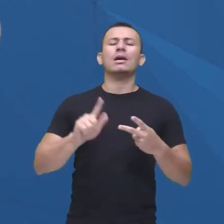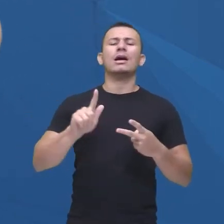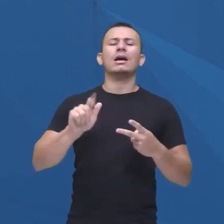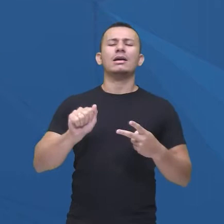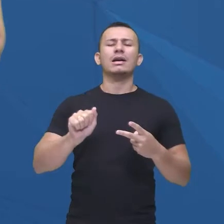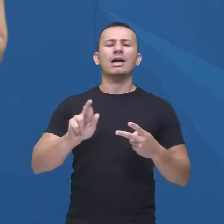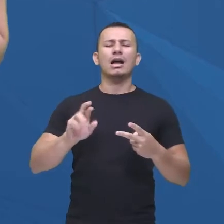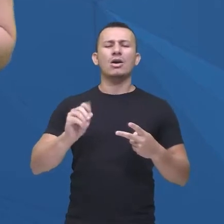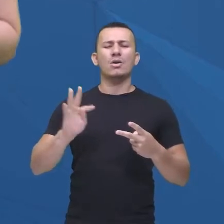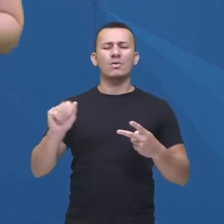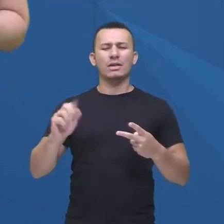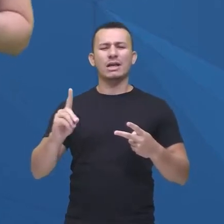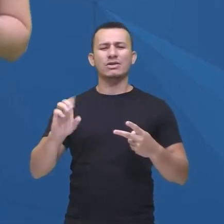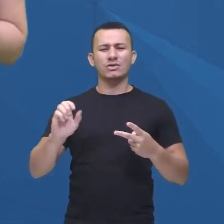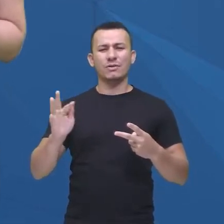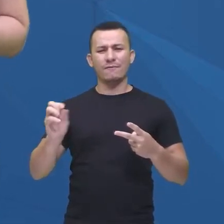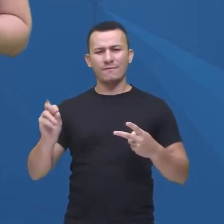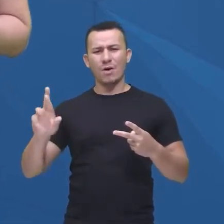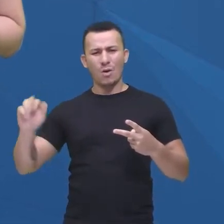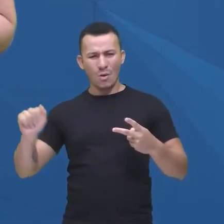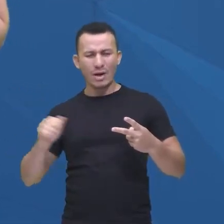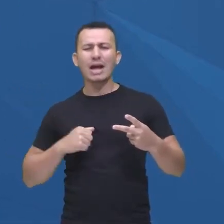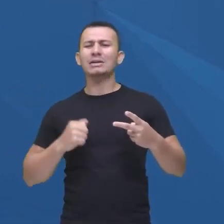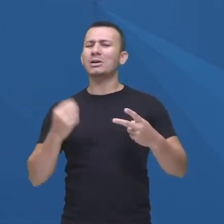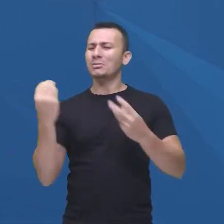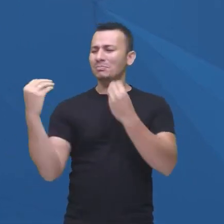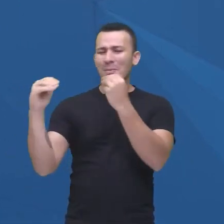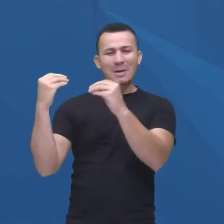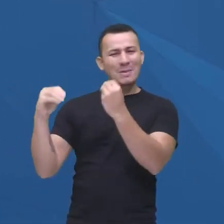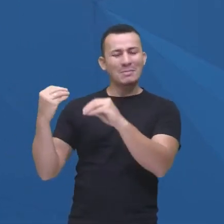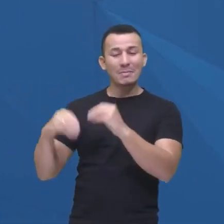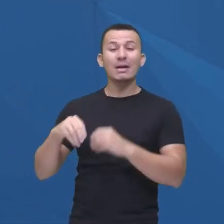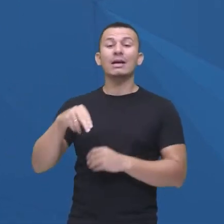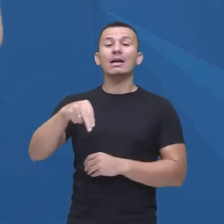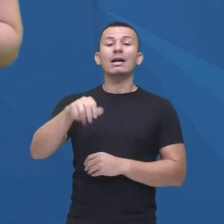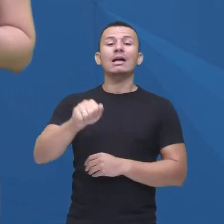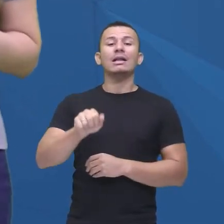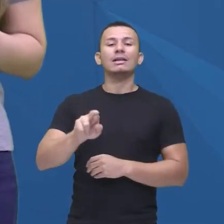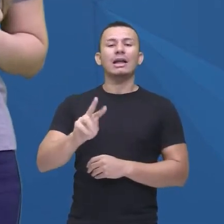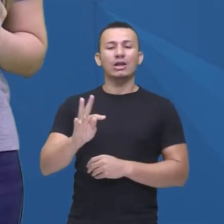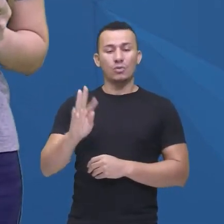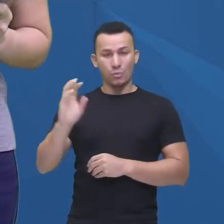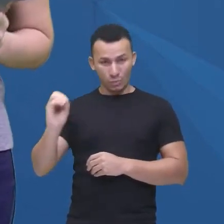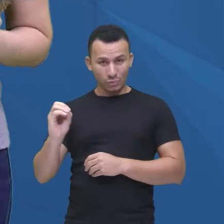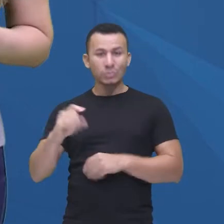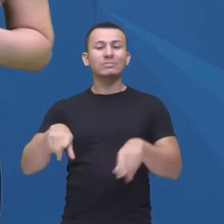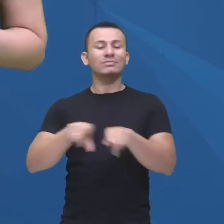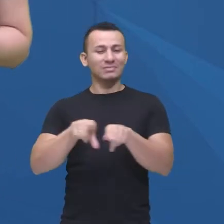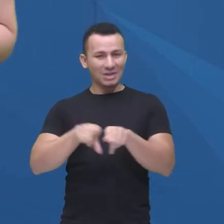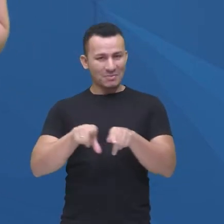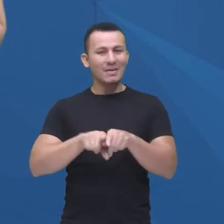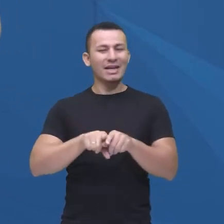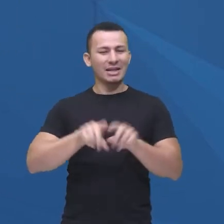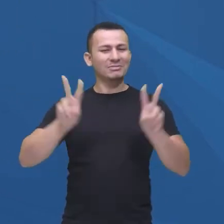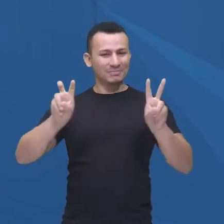Que legal, tem algumas opções aqui, né? Naruto, tem aqui algumas, né? Que legal, tem gente